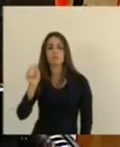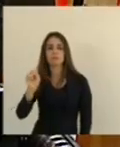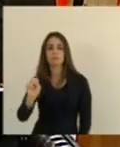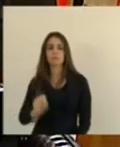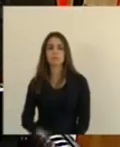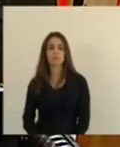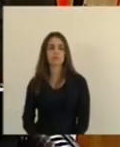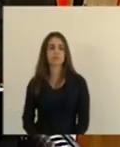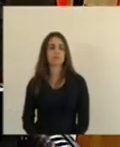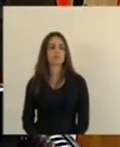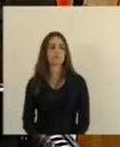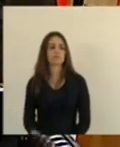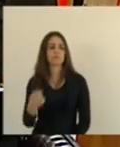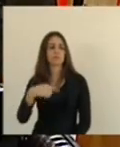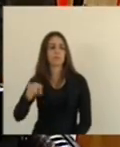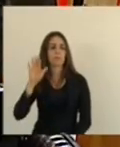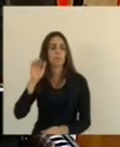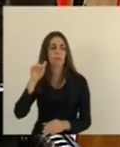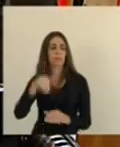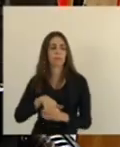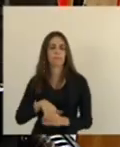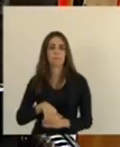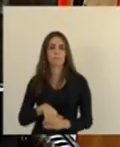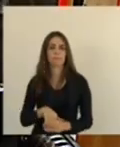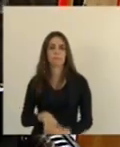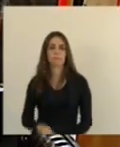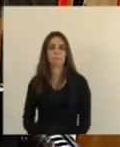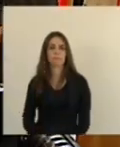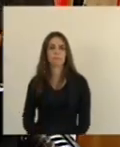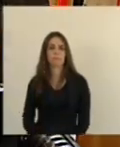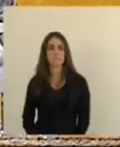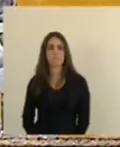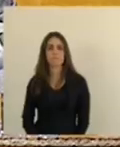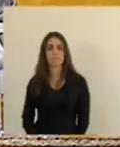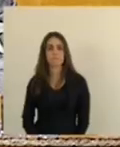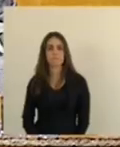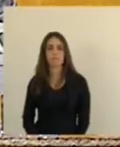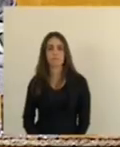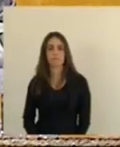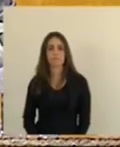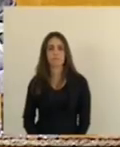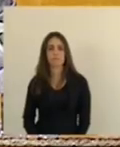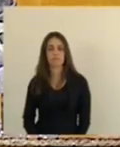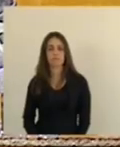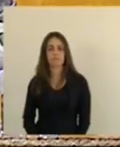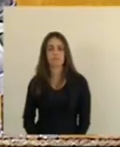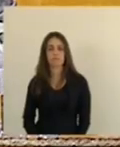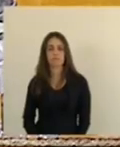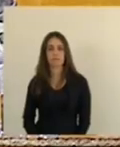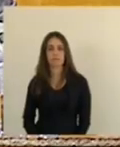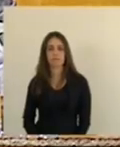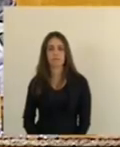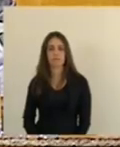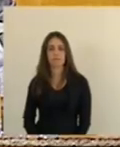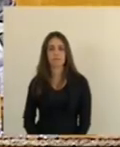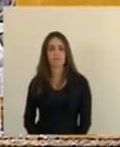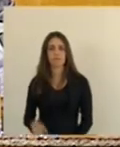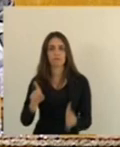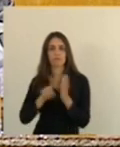Voto sim, meu nobre amigo deputado Adilson Espíndola Deputado Freitas, vota sim Como voto, deputado Gandini